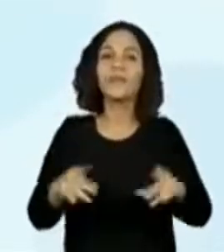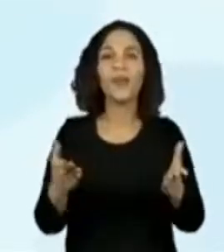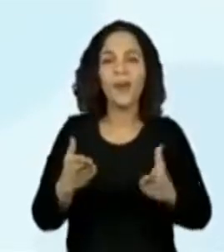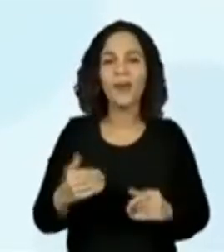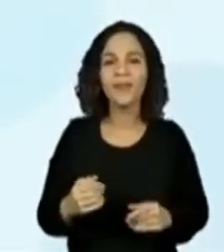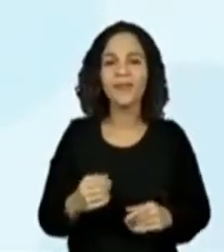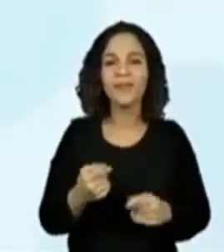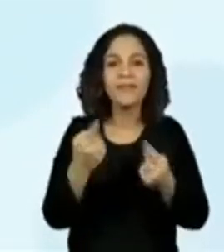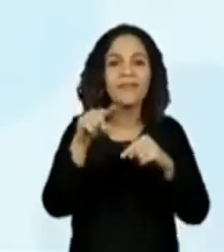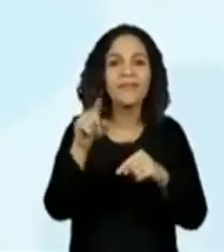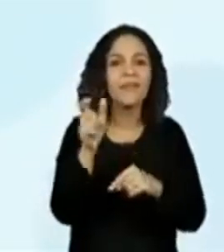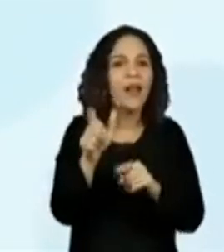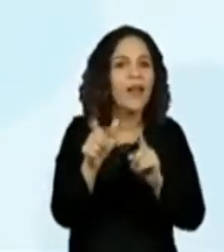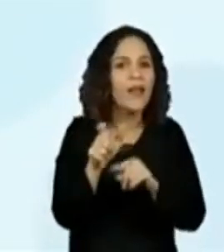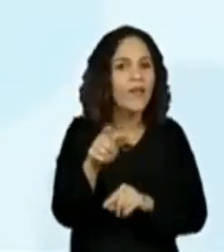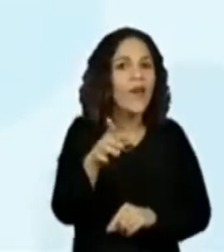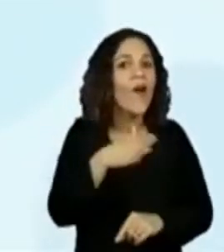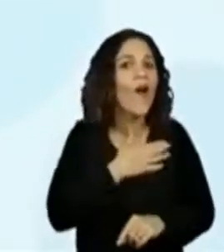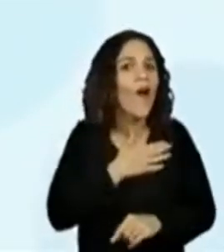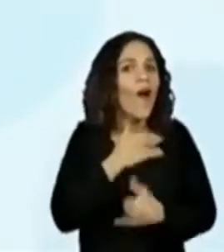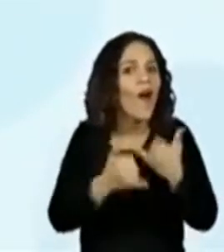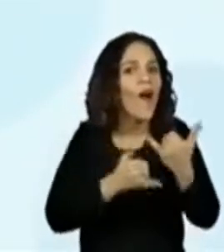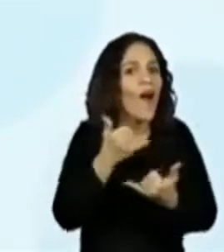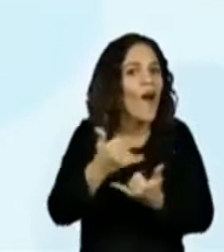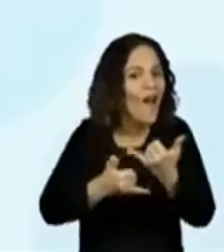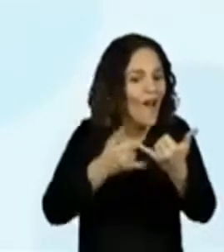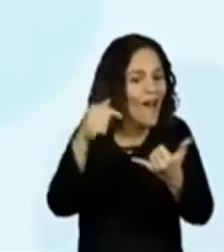essa palavrinha aqui, que vocês gostam tanto?